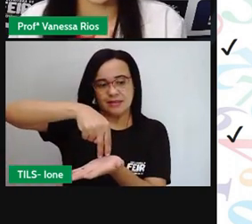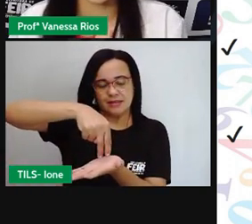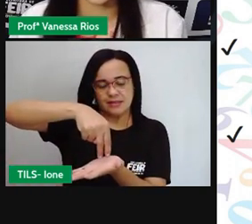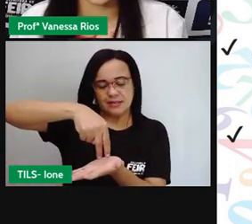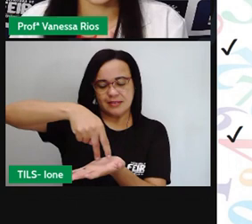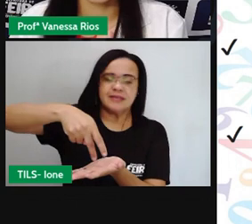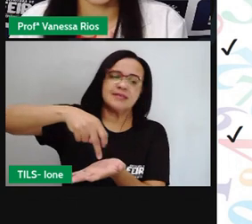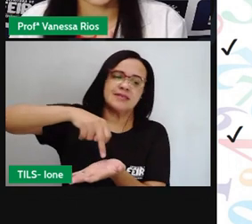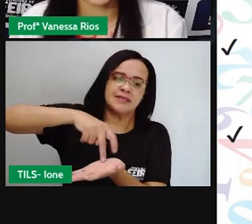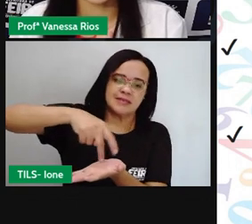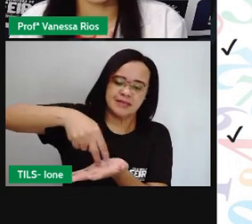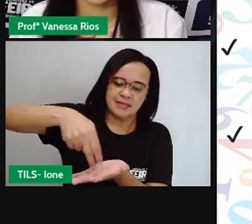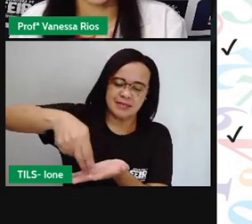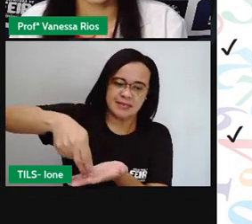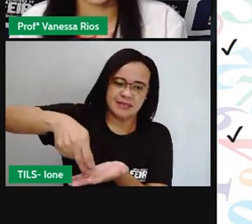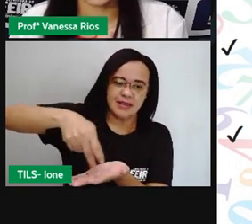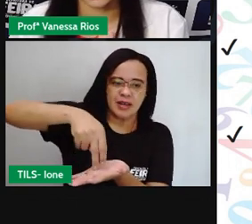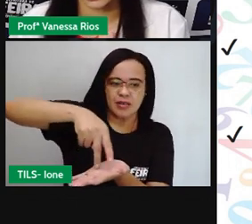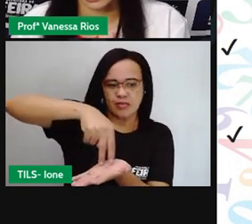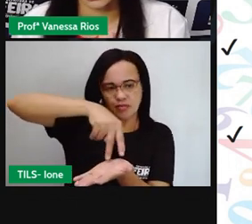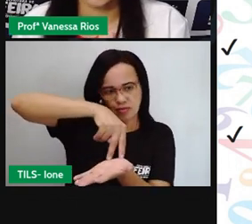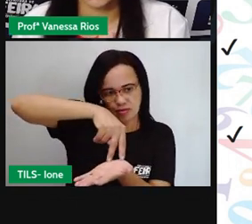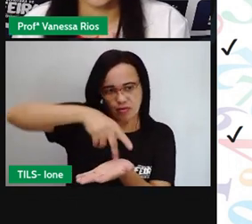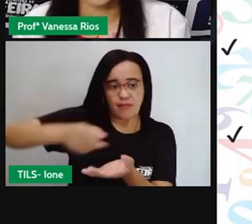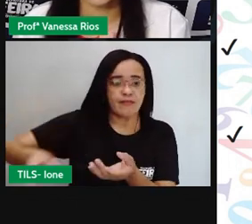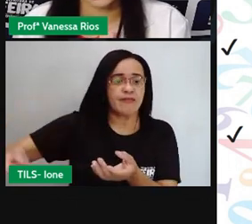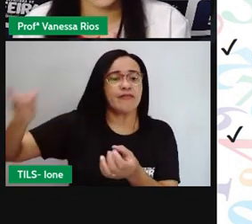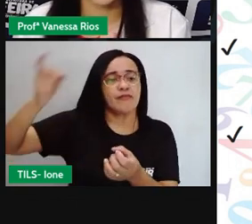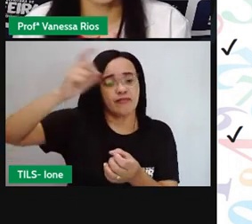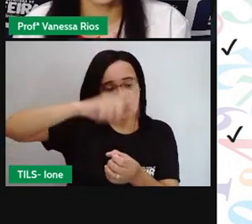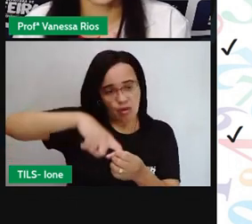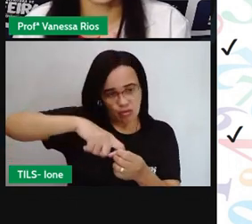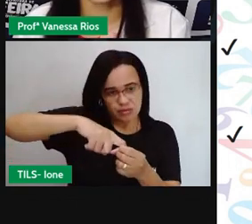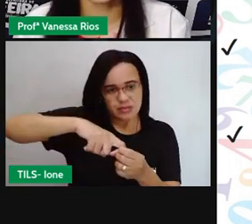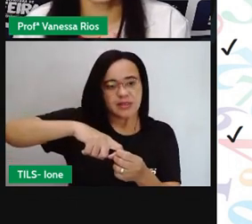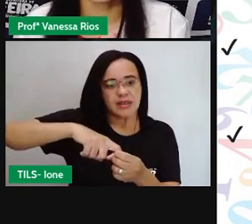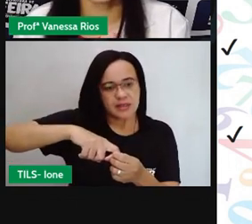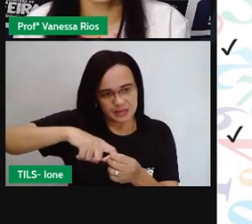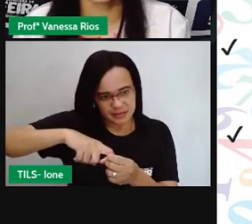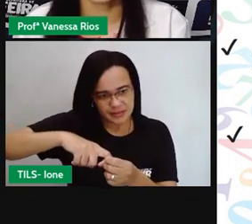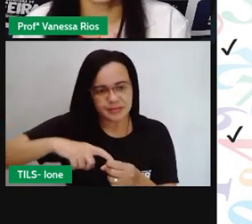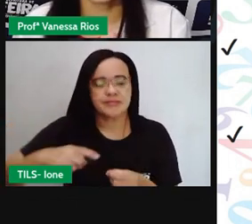está de frente, não é? Nesse ponto ele vai voltar agora